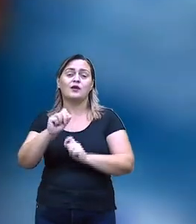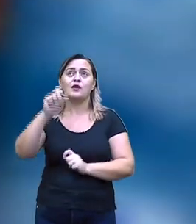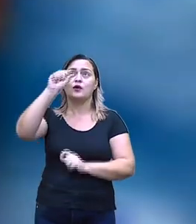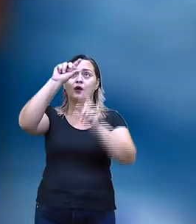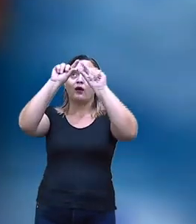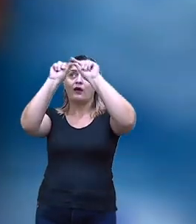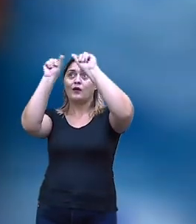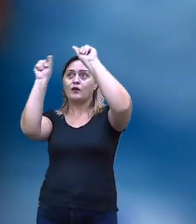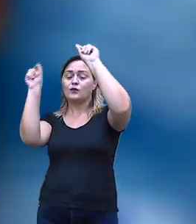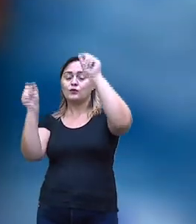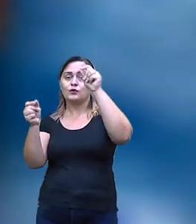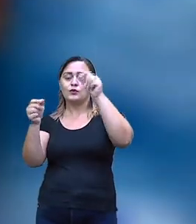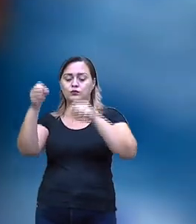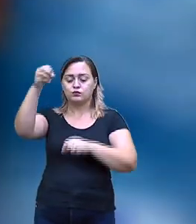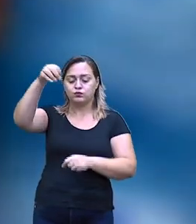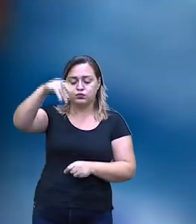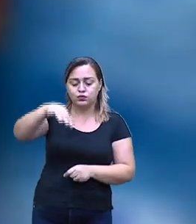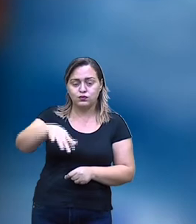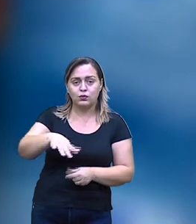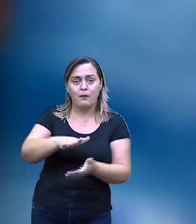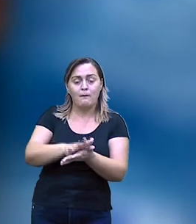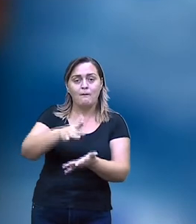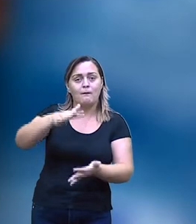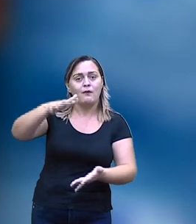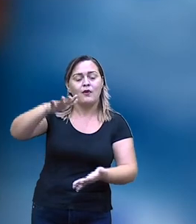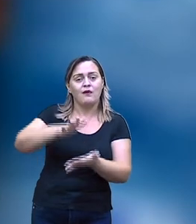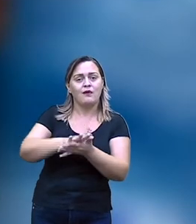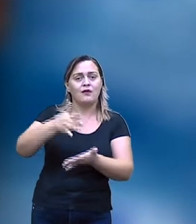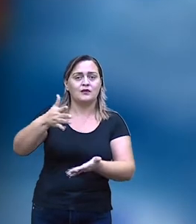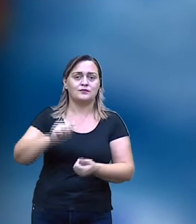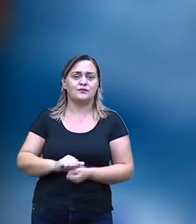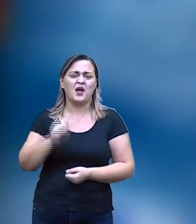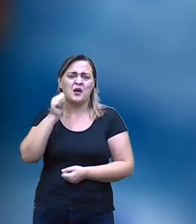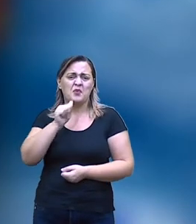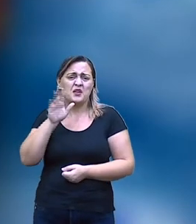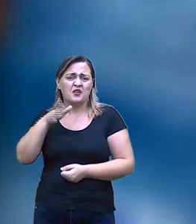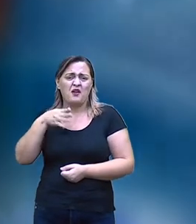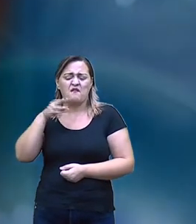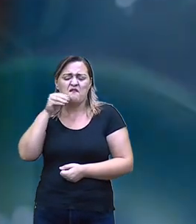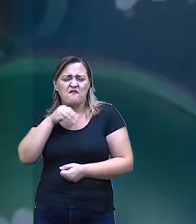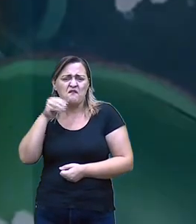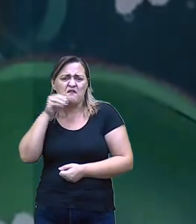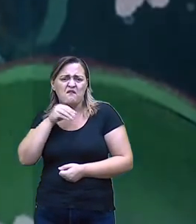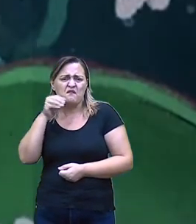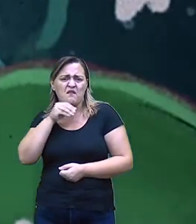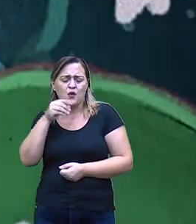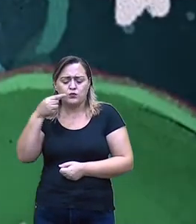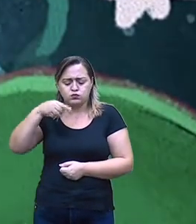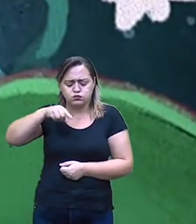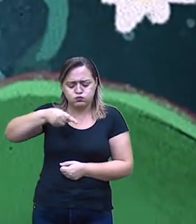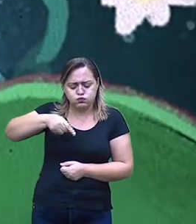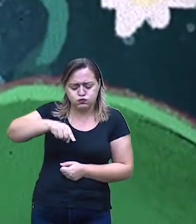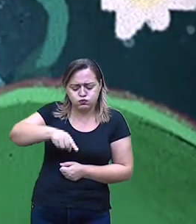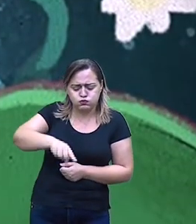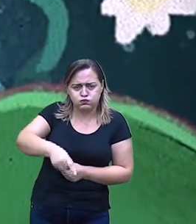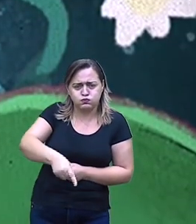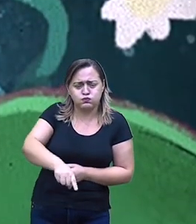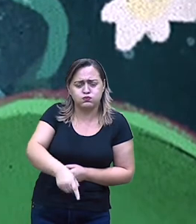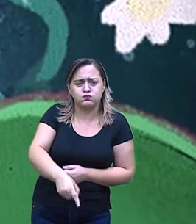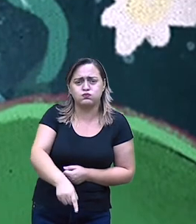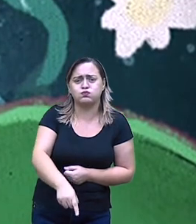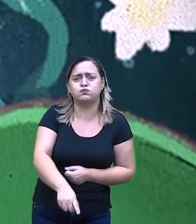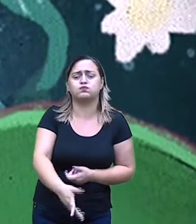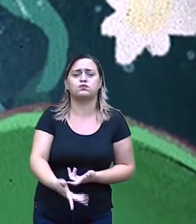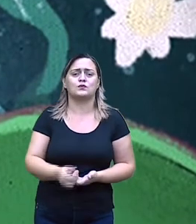reflexo da lua nas águas. Nayá, que já se encontrava fraca, acabou se afogando nas águas do rio.